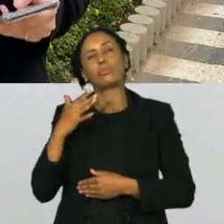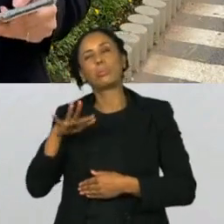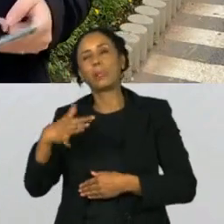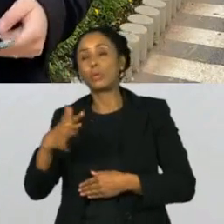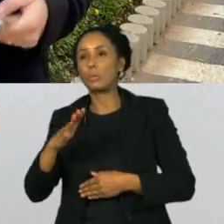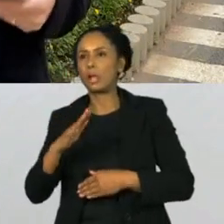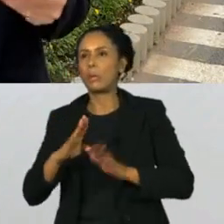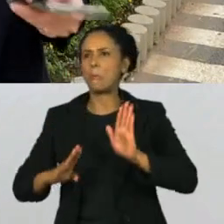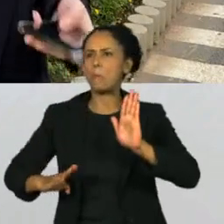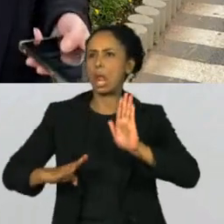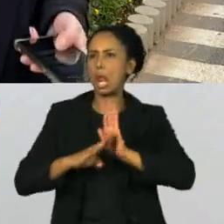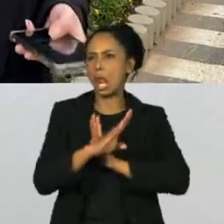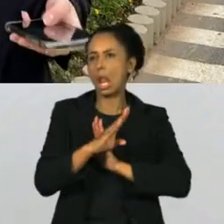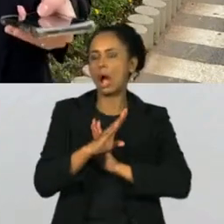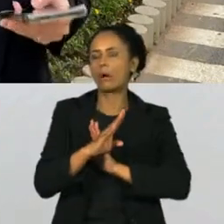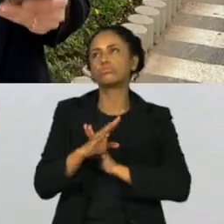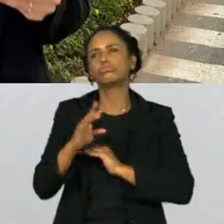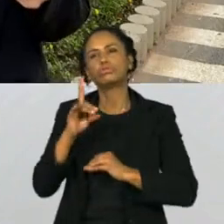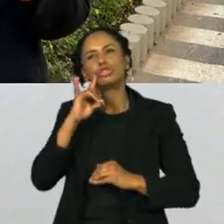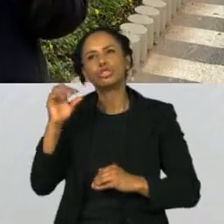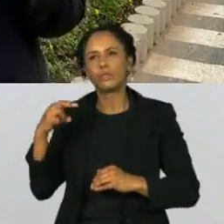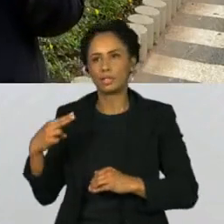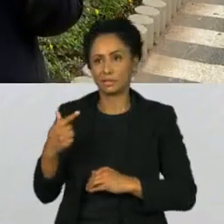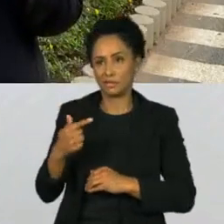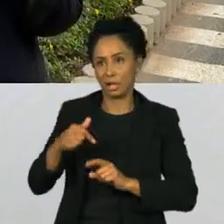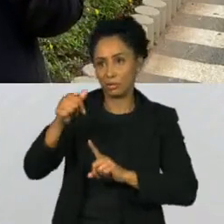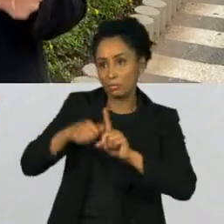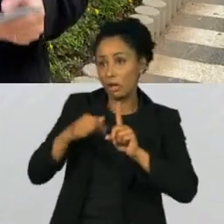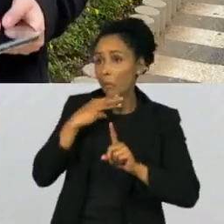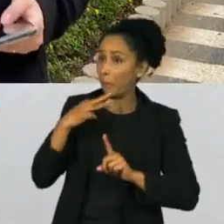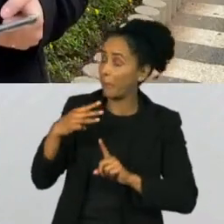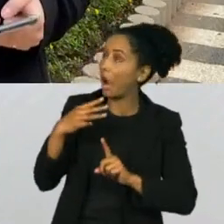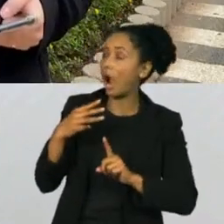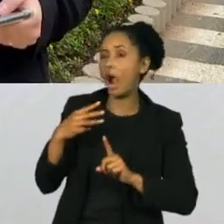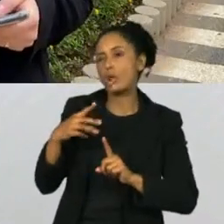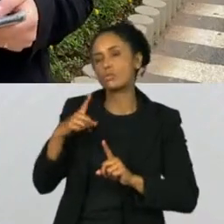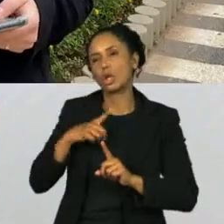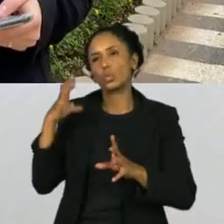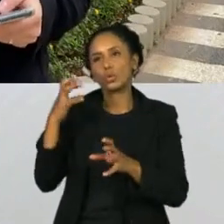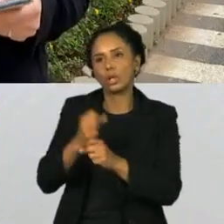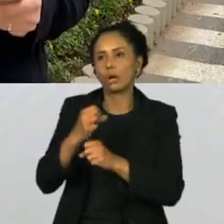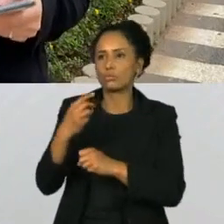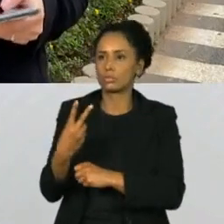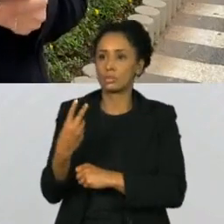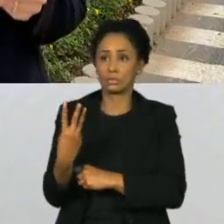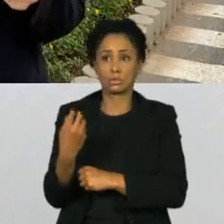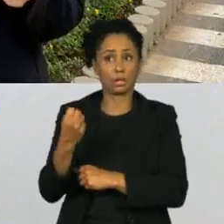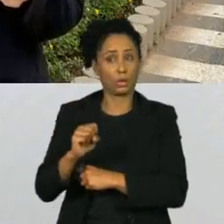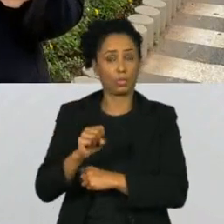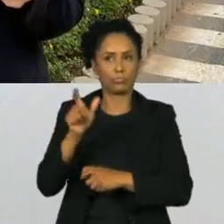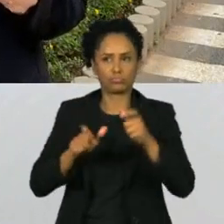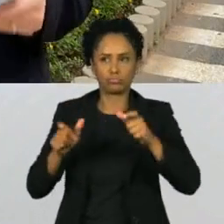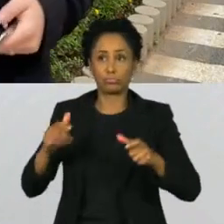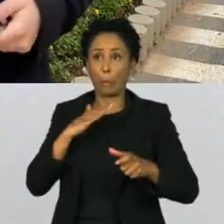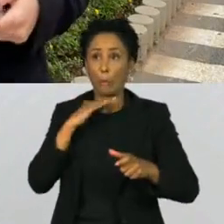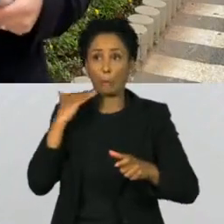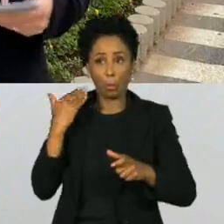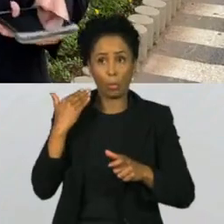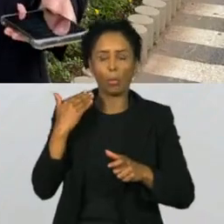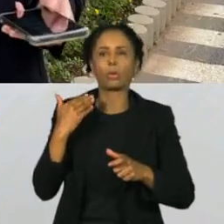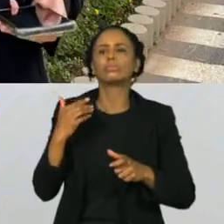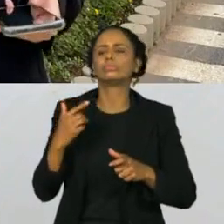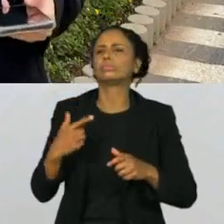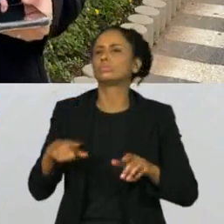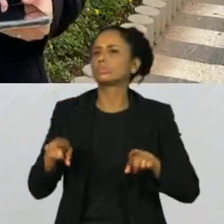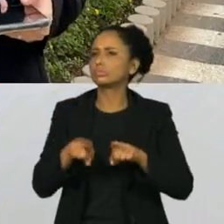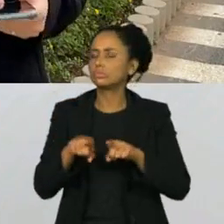móvel de mortes desde 27 de março, então o número está em 238 mortes por dia. Já